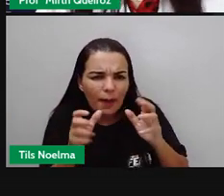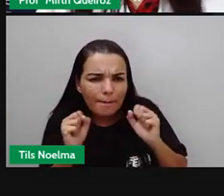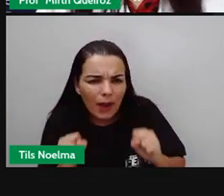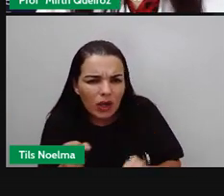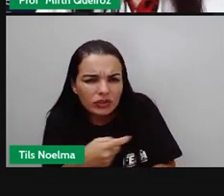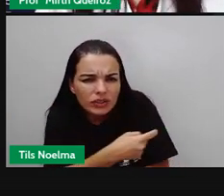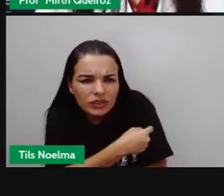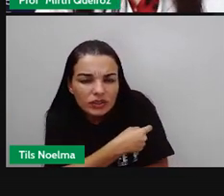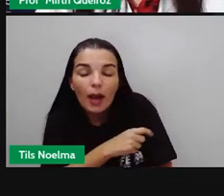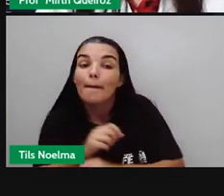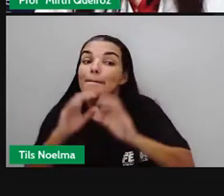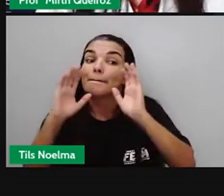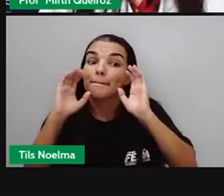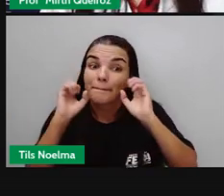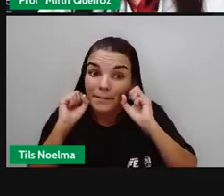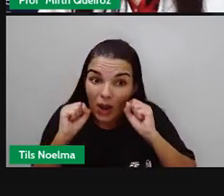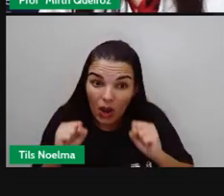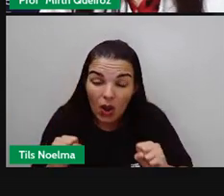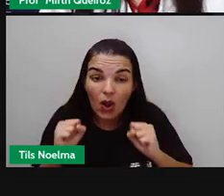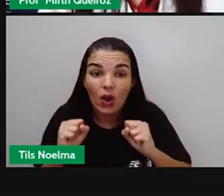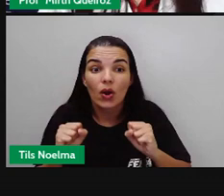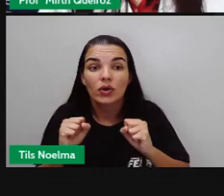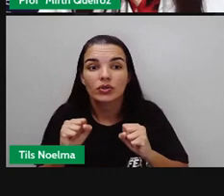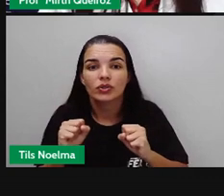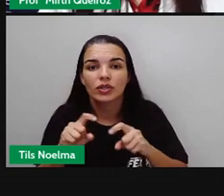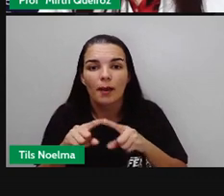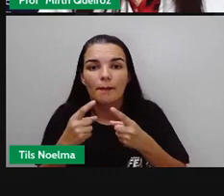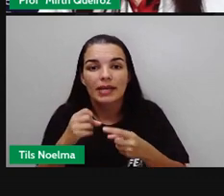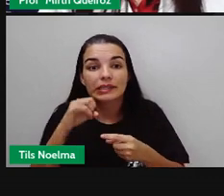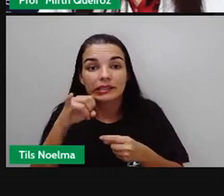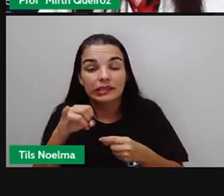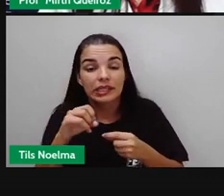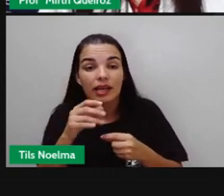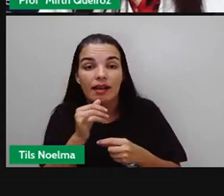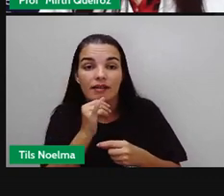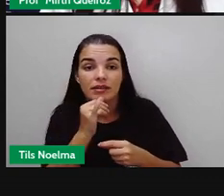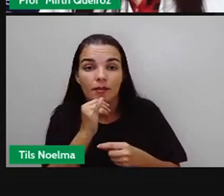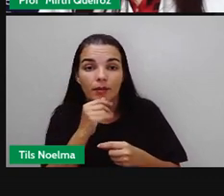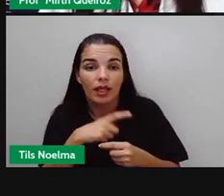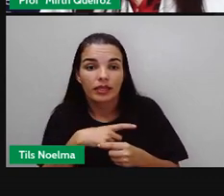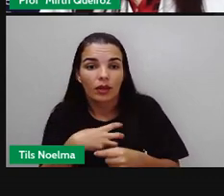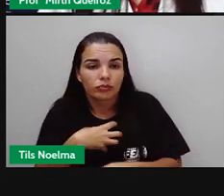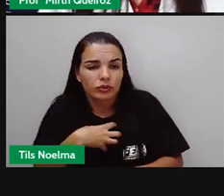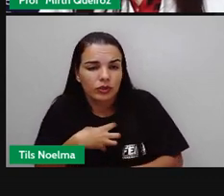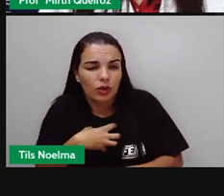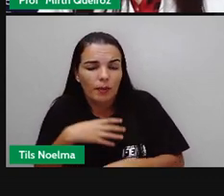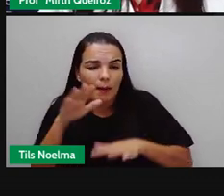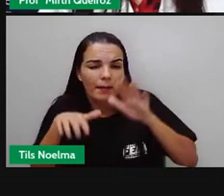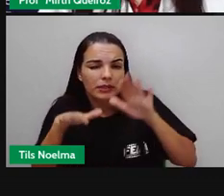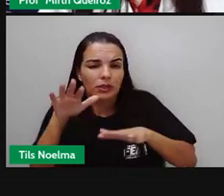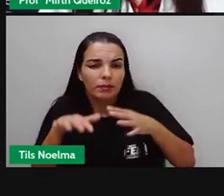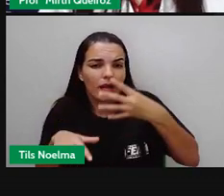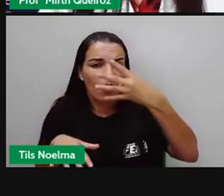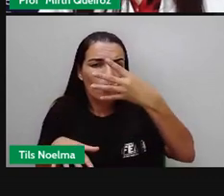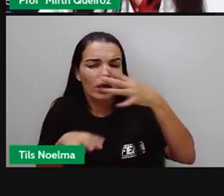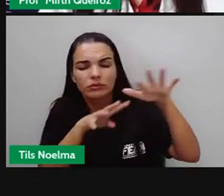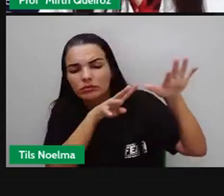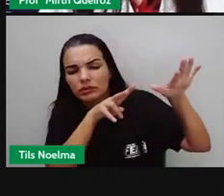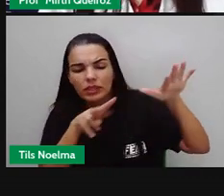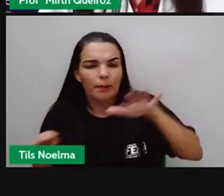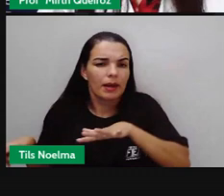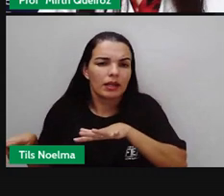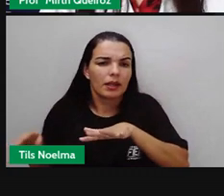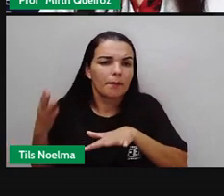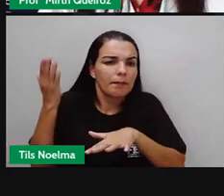Pode sim, sim. Desde que você tenha começado a sentir os sintomas, há pelo menos quatro semanas.